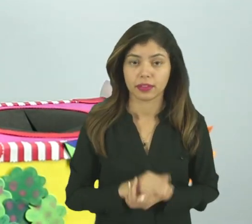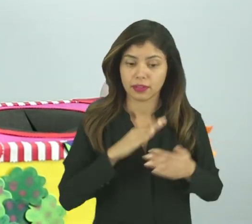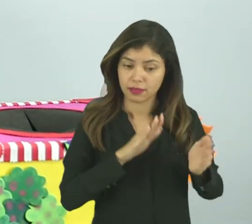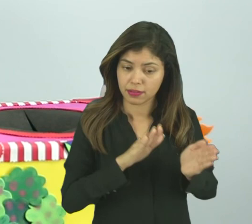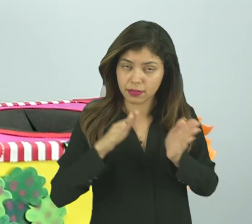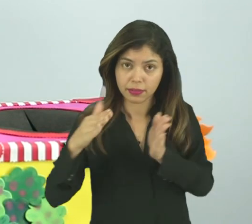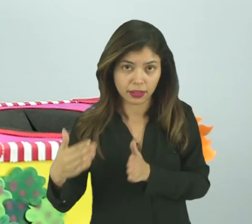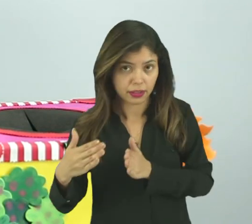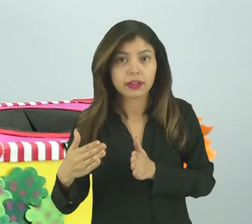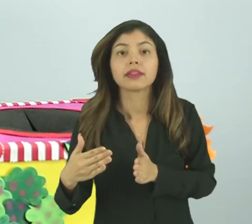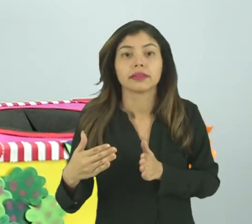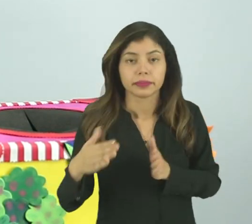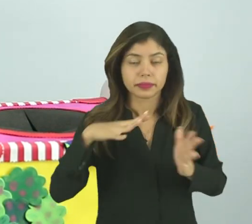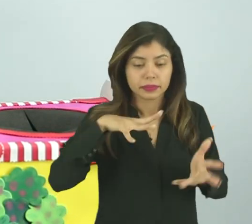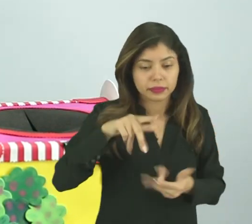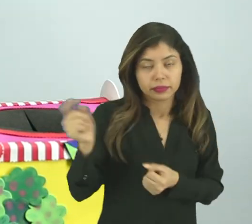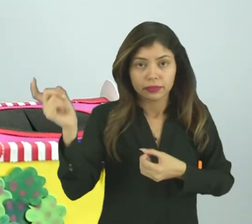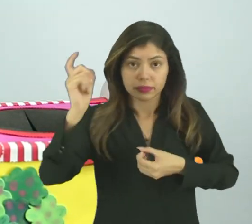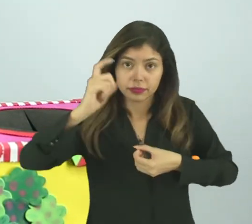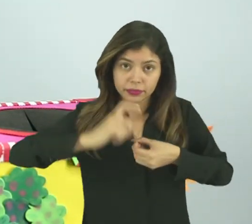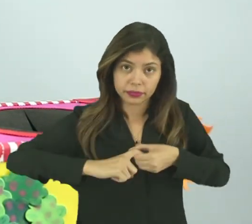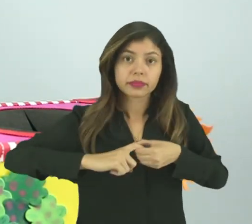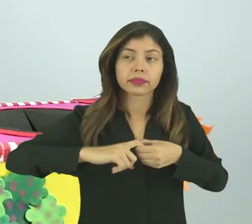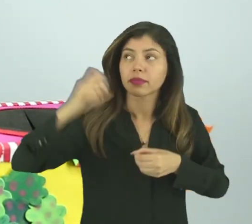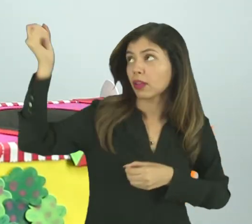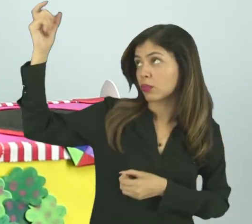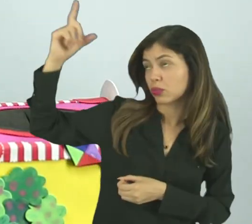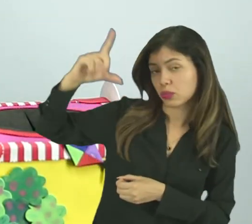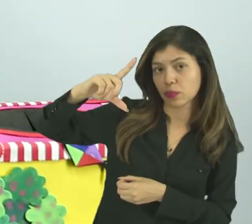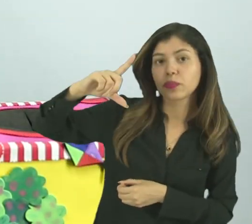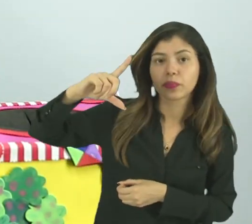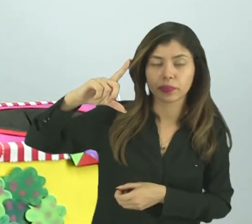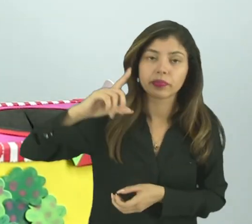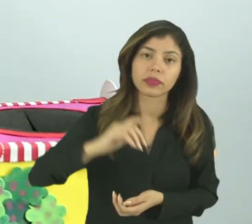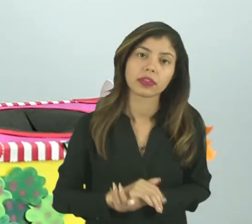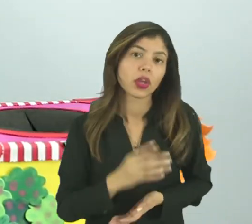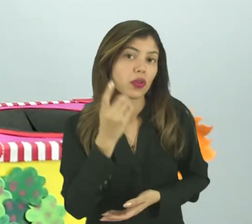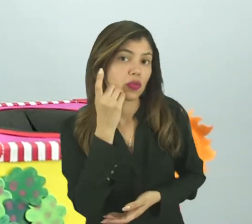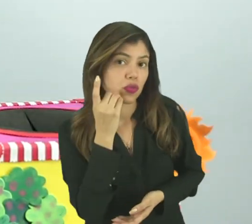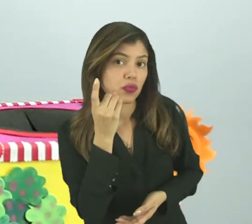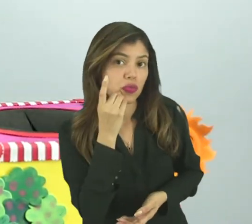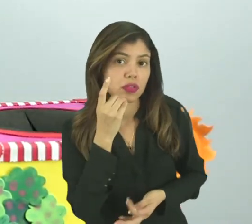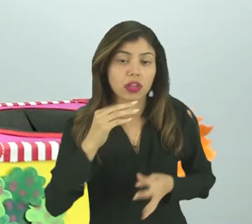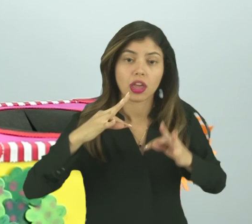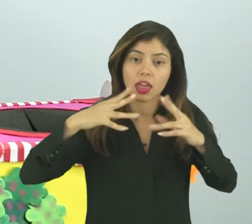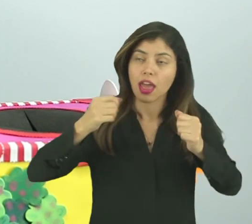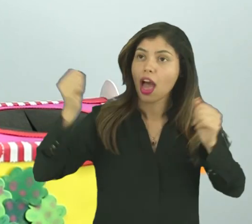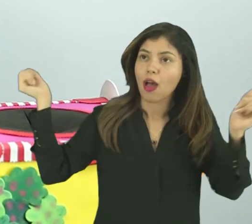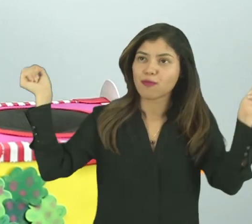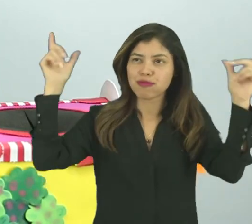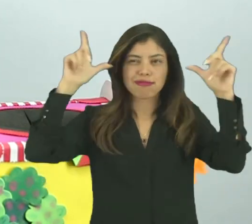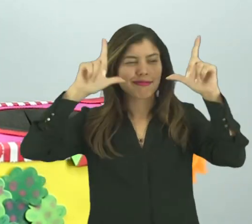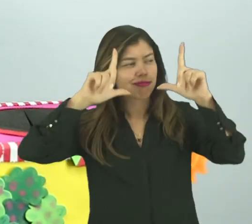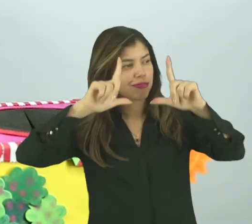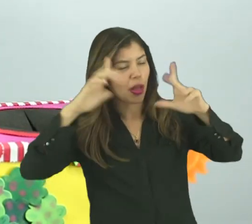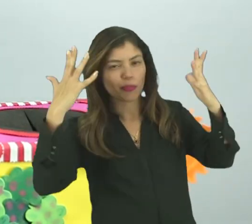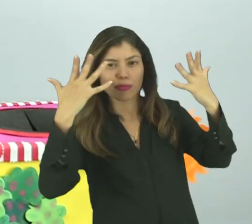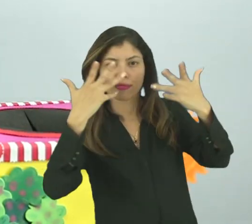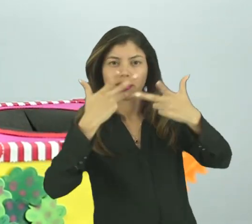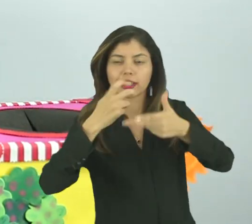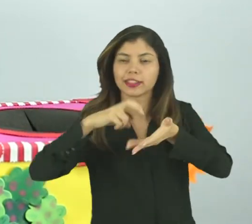parte do planeta Terra está voltado para o Sol, o dia está todo iluminado, né?